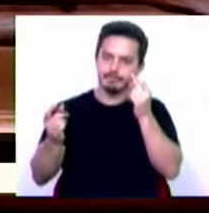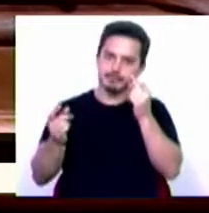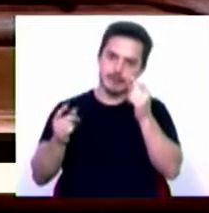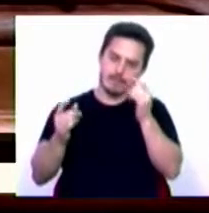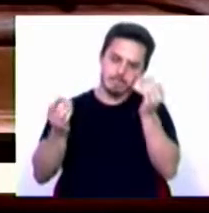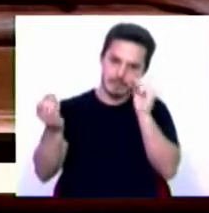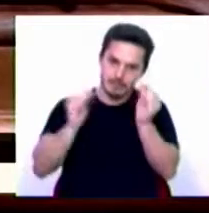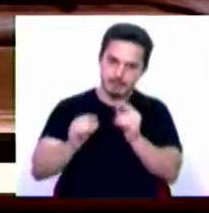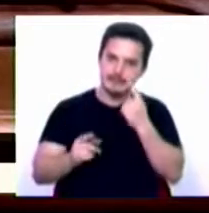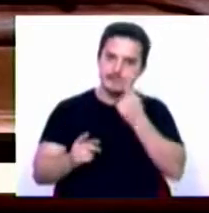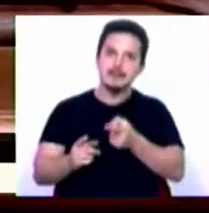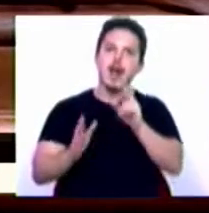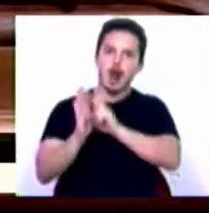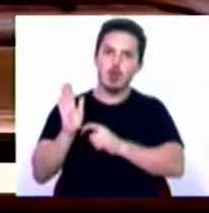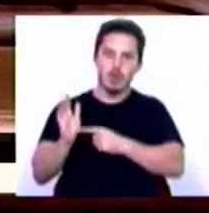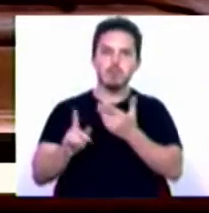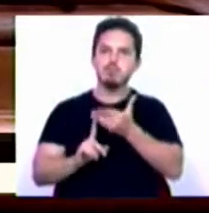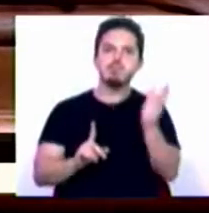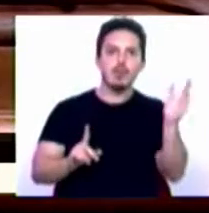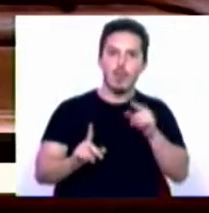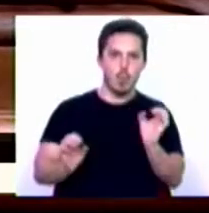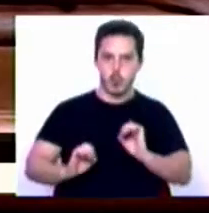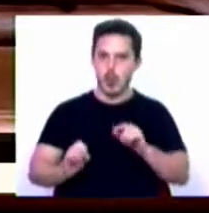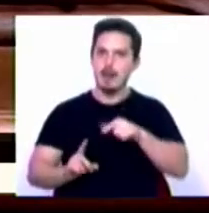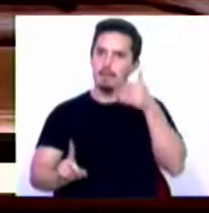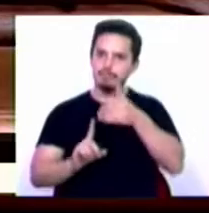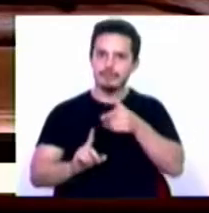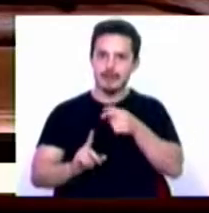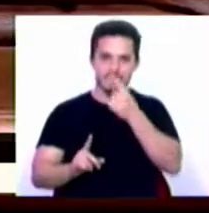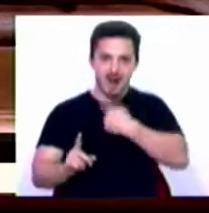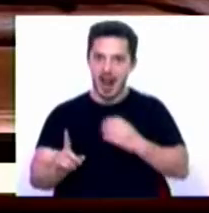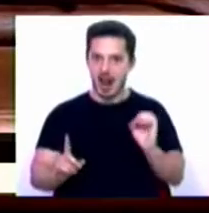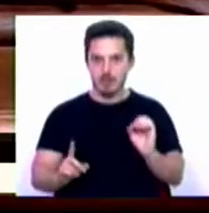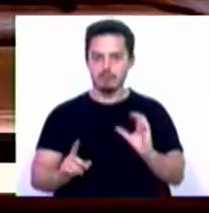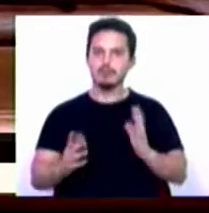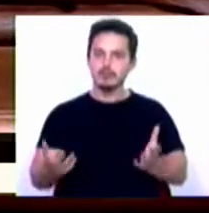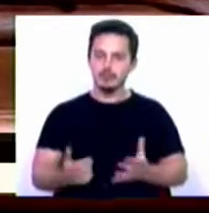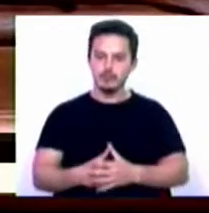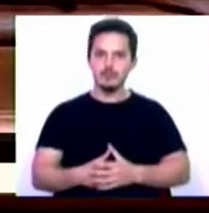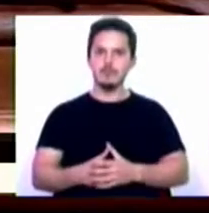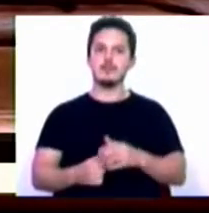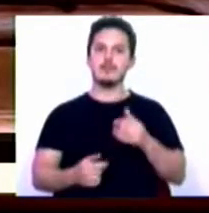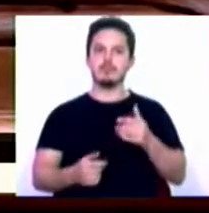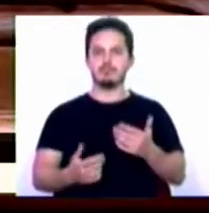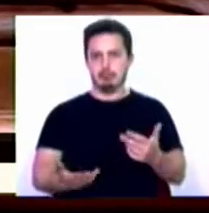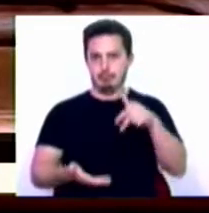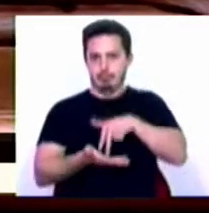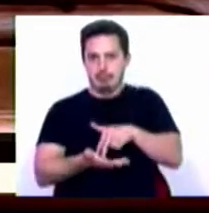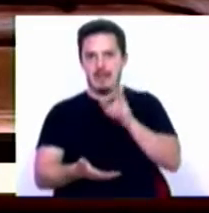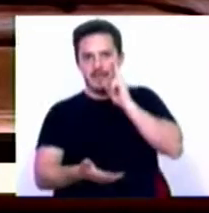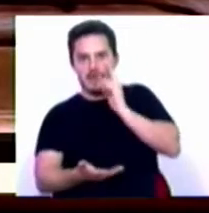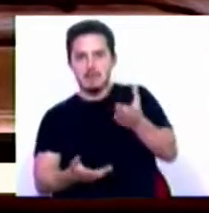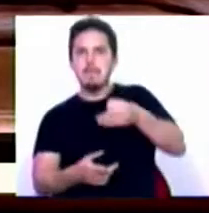relatório não faz prova de qualquer aparente irregularidade. Aliás, aqui chegados, vemos que o